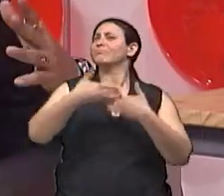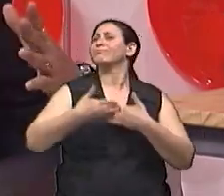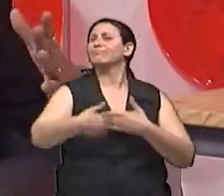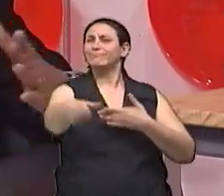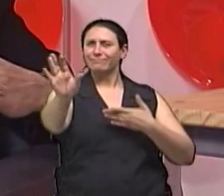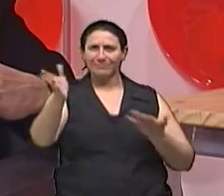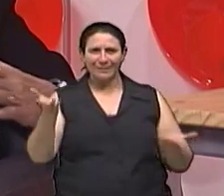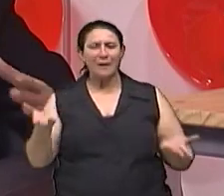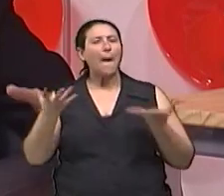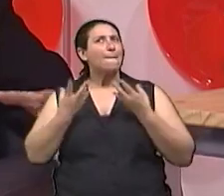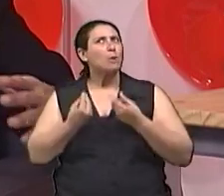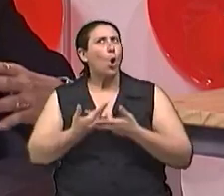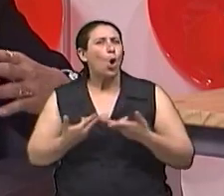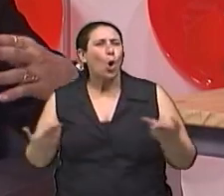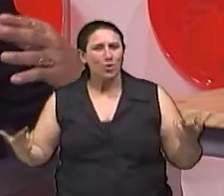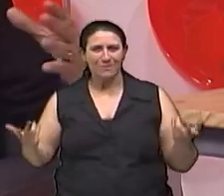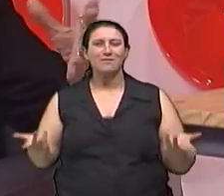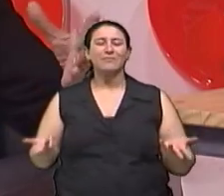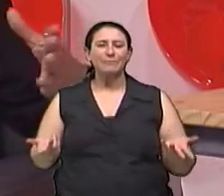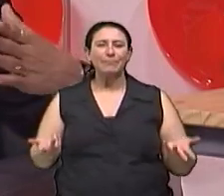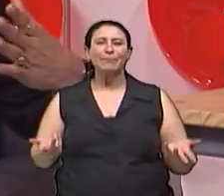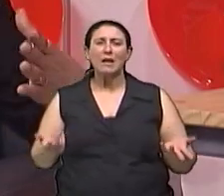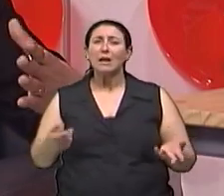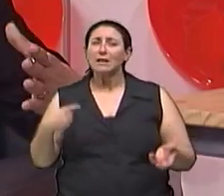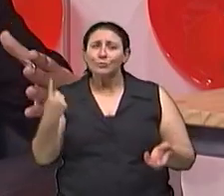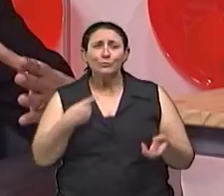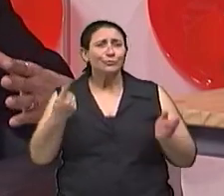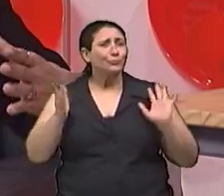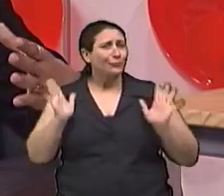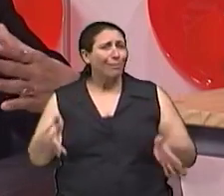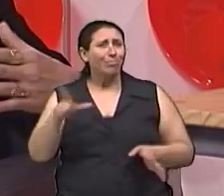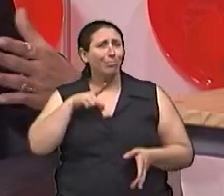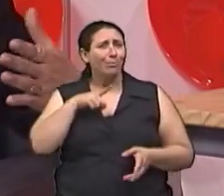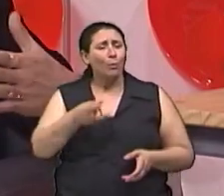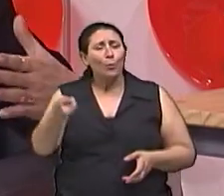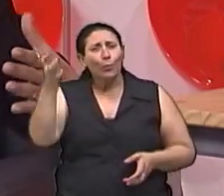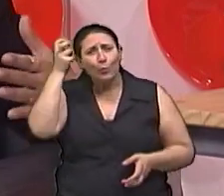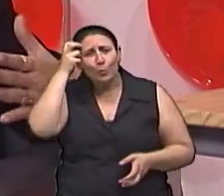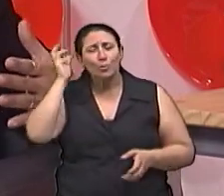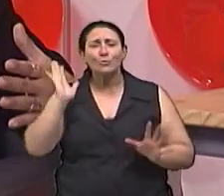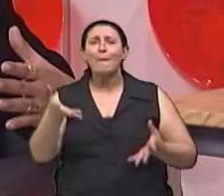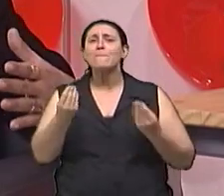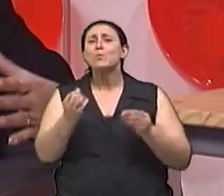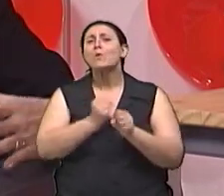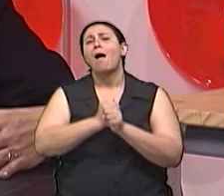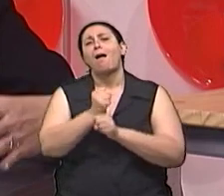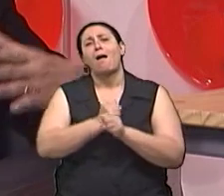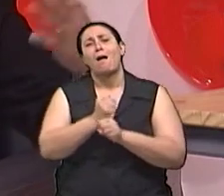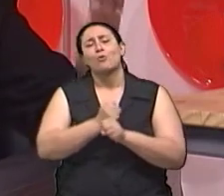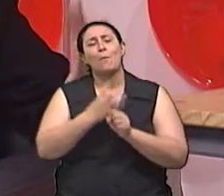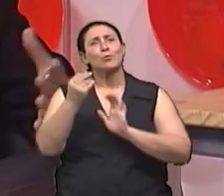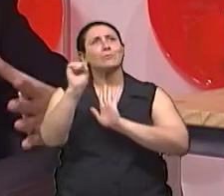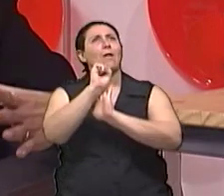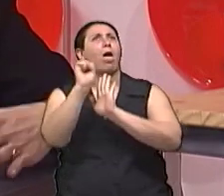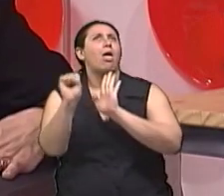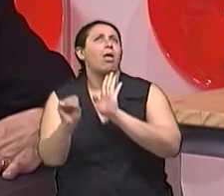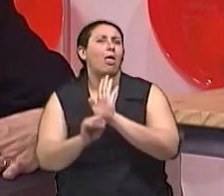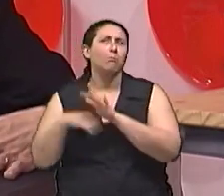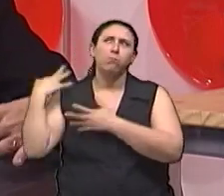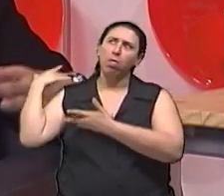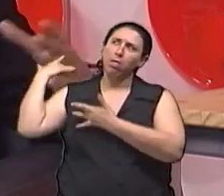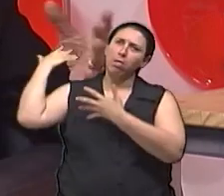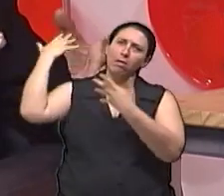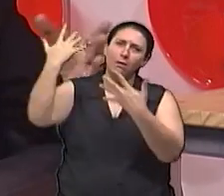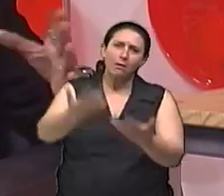né? Muitas coisas aconteceram Já vem culturas isso, né? De muitos anos, séculos, em outros países